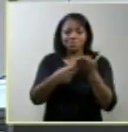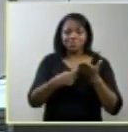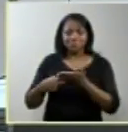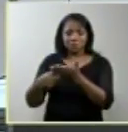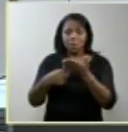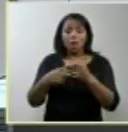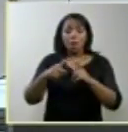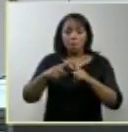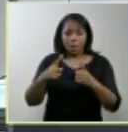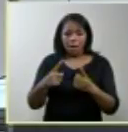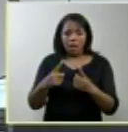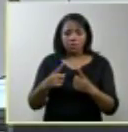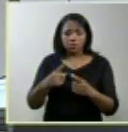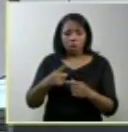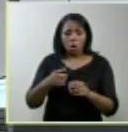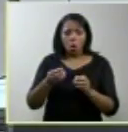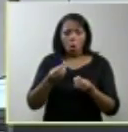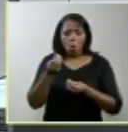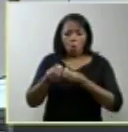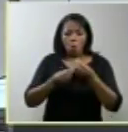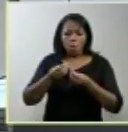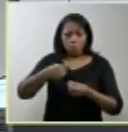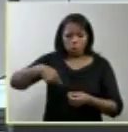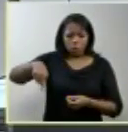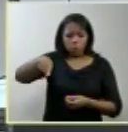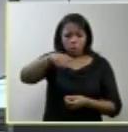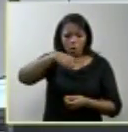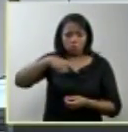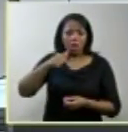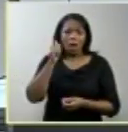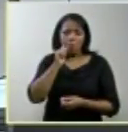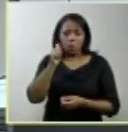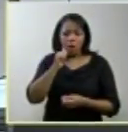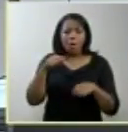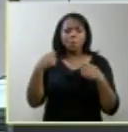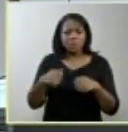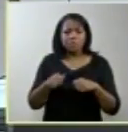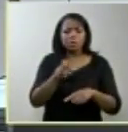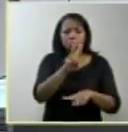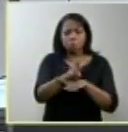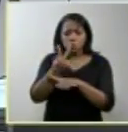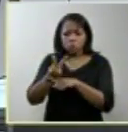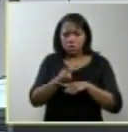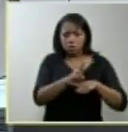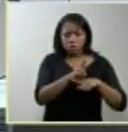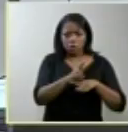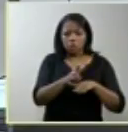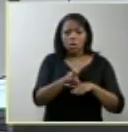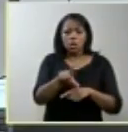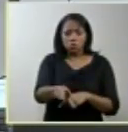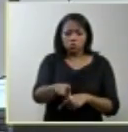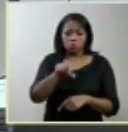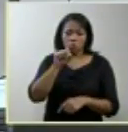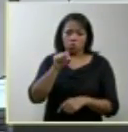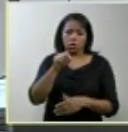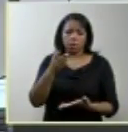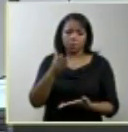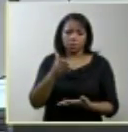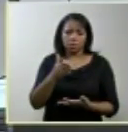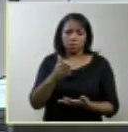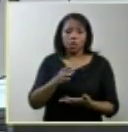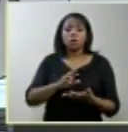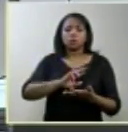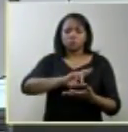diverso e plural como o nosso cada mulher deverá ser protegida em suas escolhas muito embora a vasta maioria delas